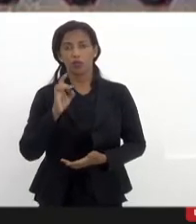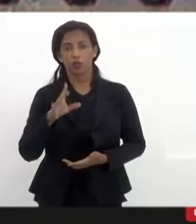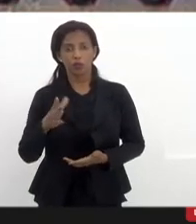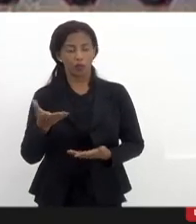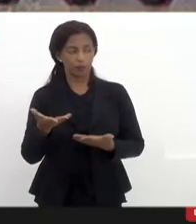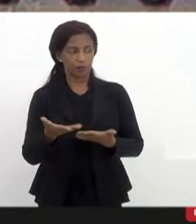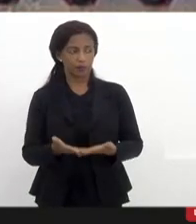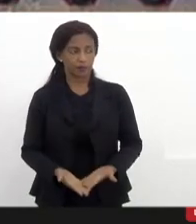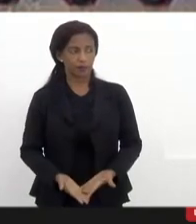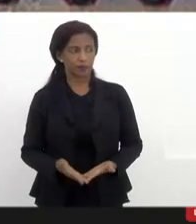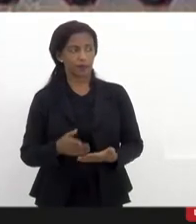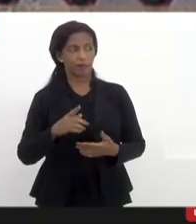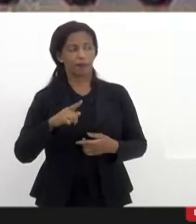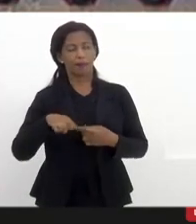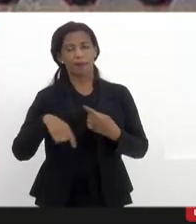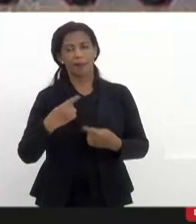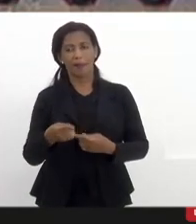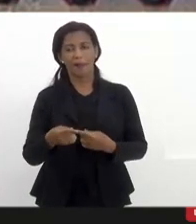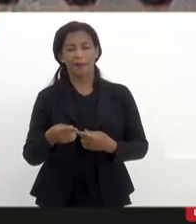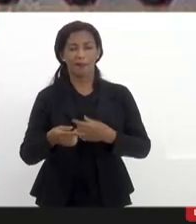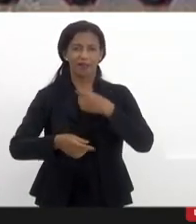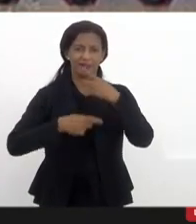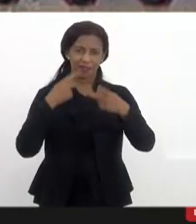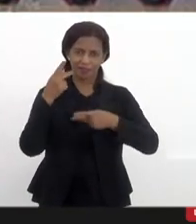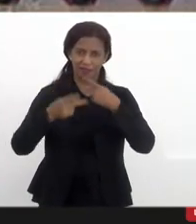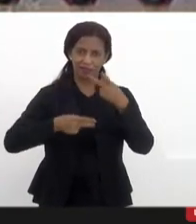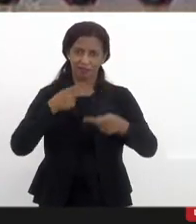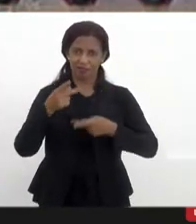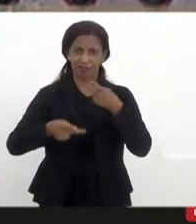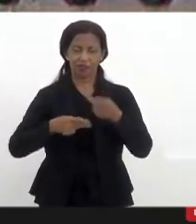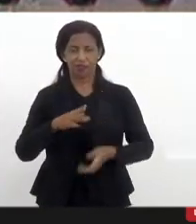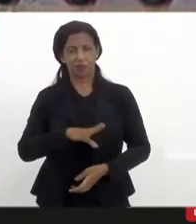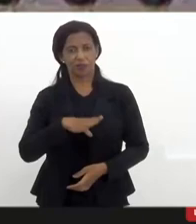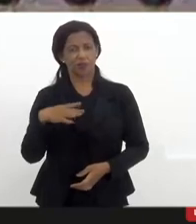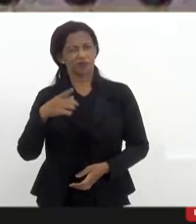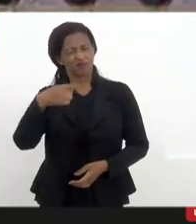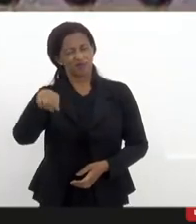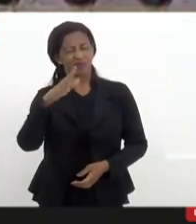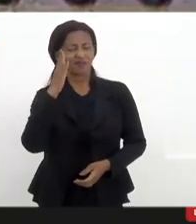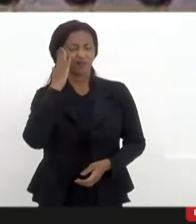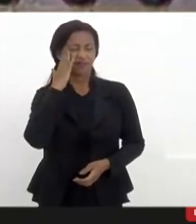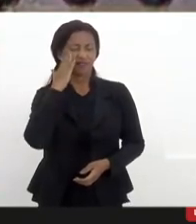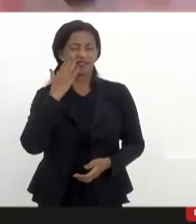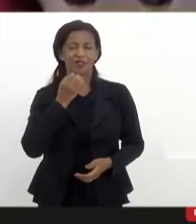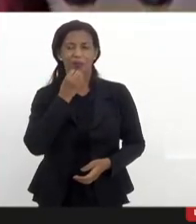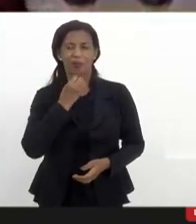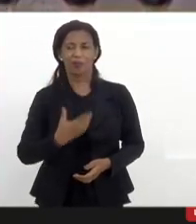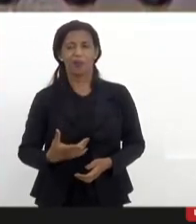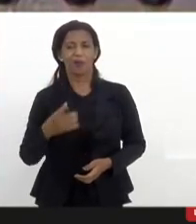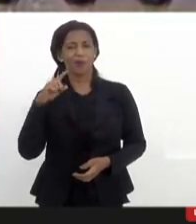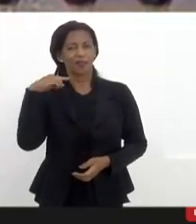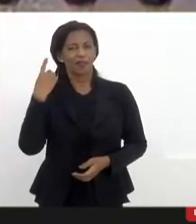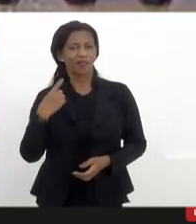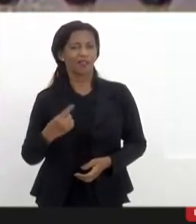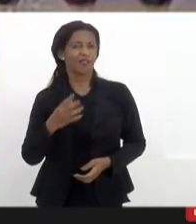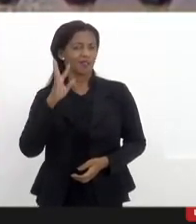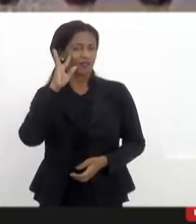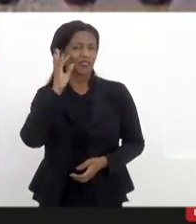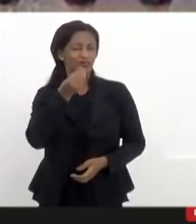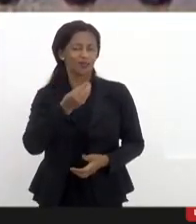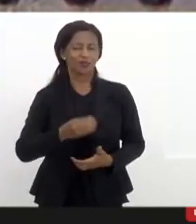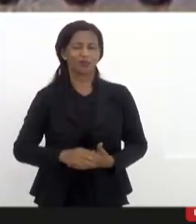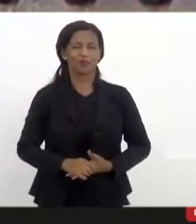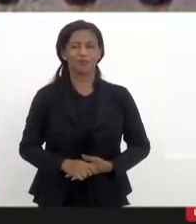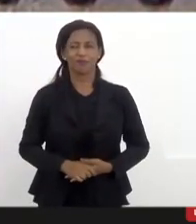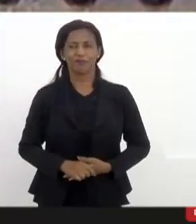mais essas proposições ousadas, mas eu sei que vocês são bons aí, Dani e Valdeck, vocês vão dar um jeito e vão resolver.